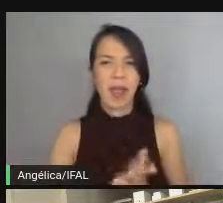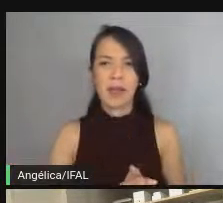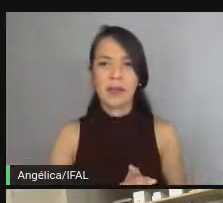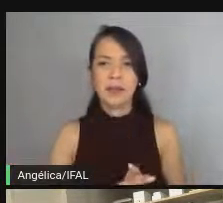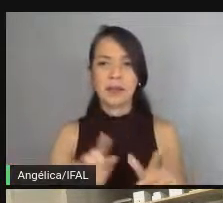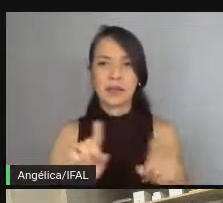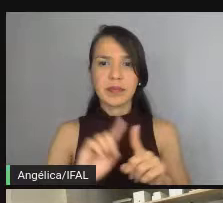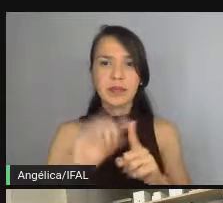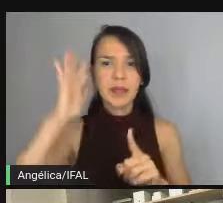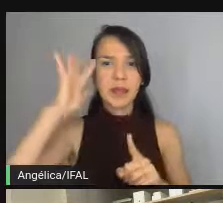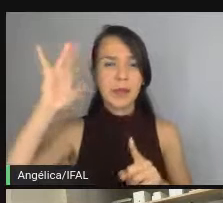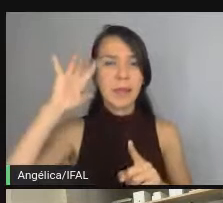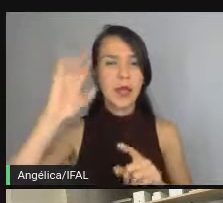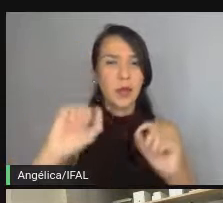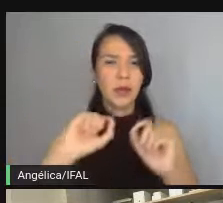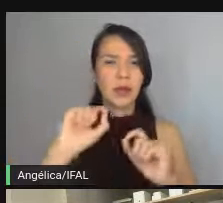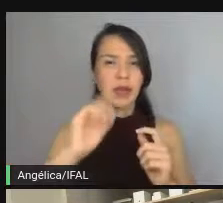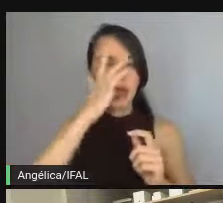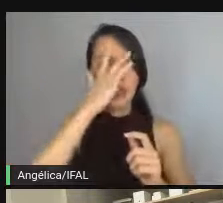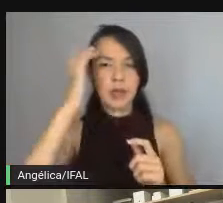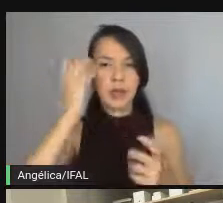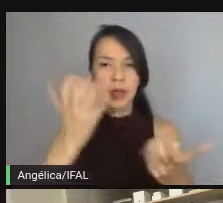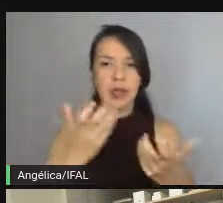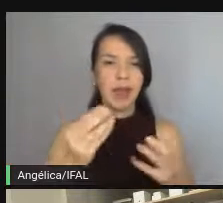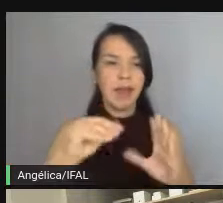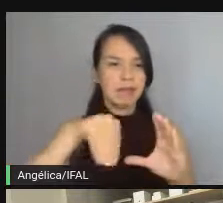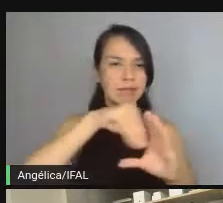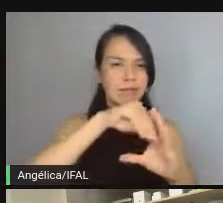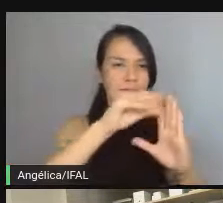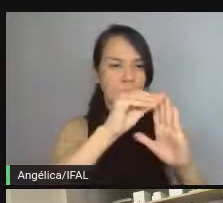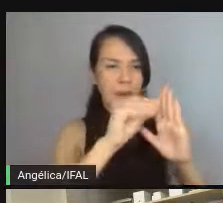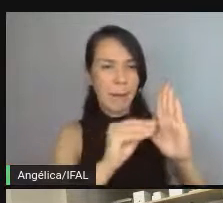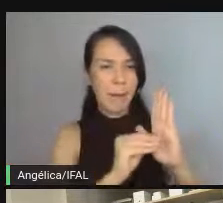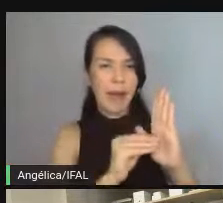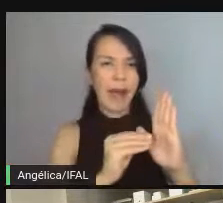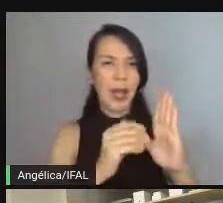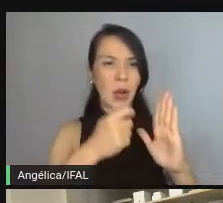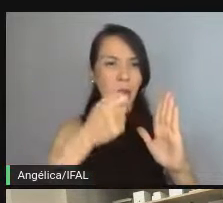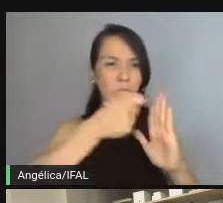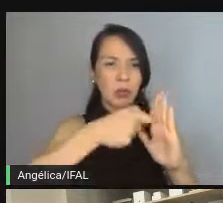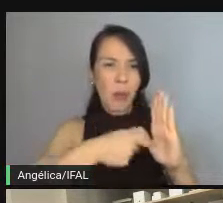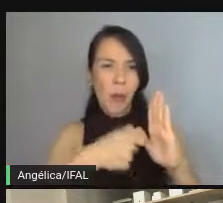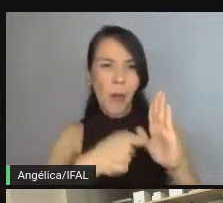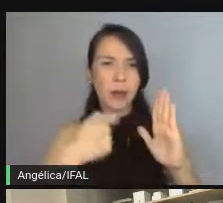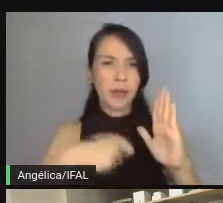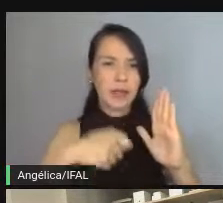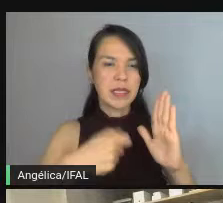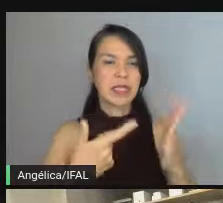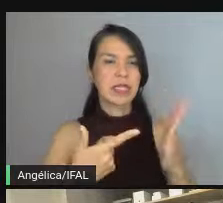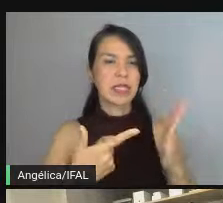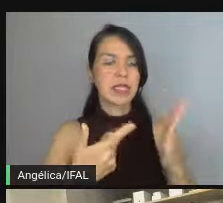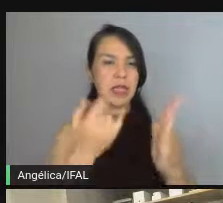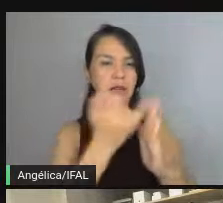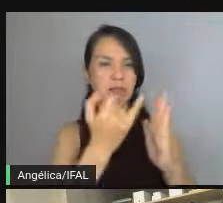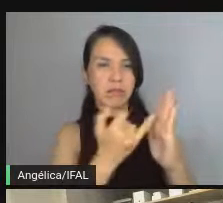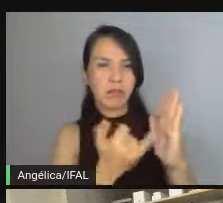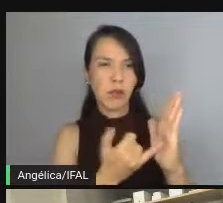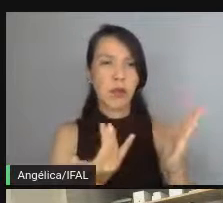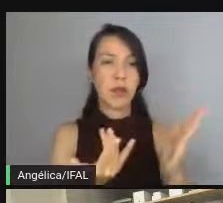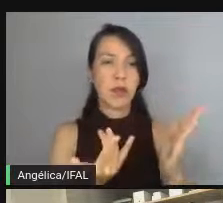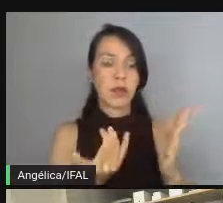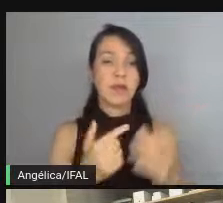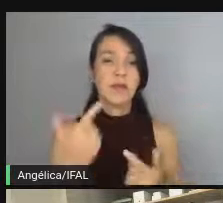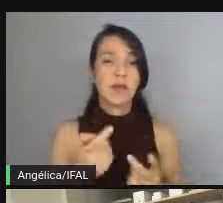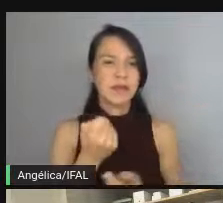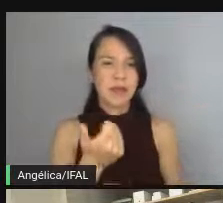Imaginar e adivinhar o que é que esse cadastro tem que conter, os dados obrigatórios, as validações que precisam, né? Então,